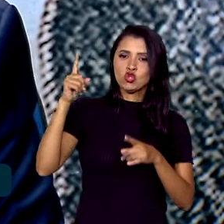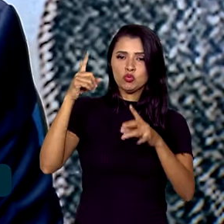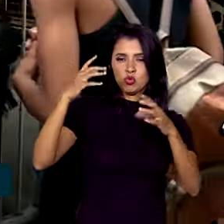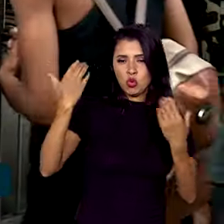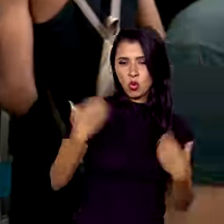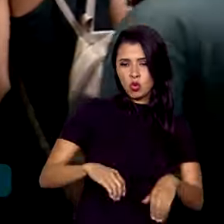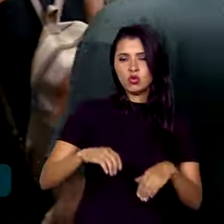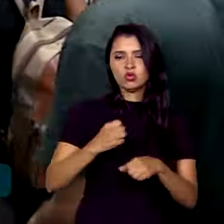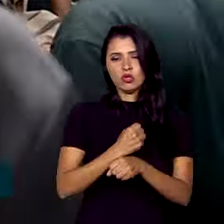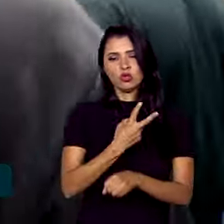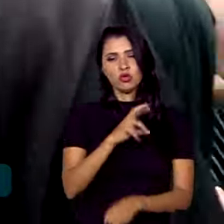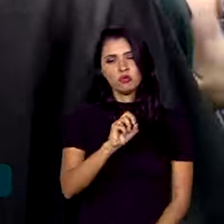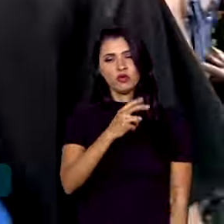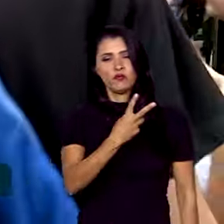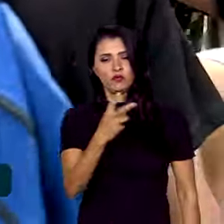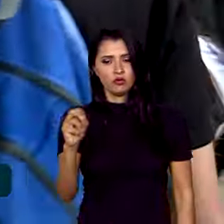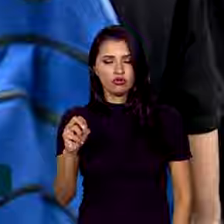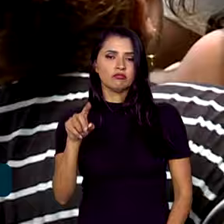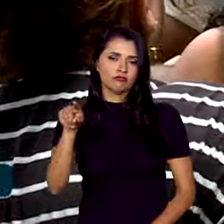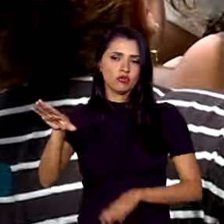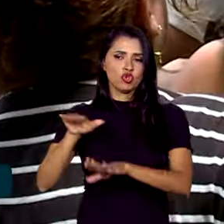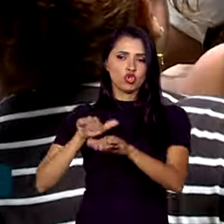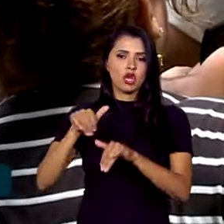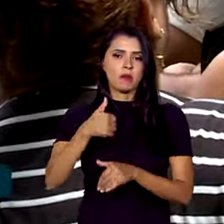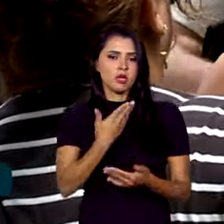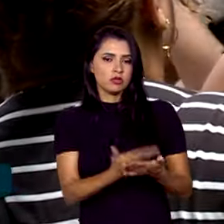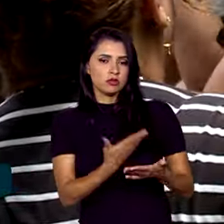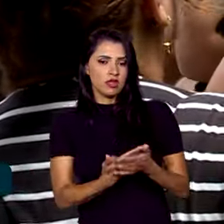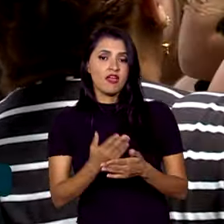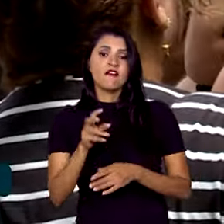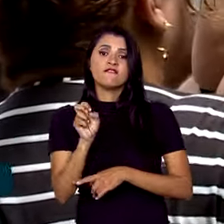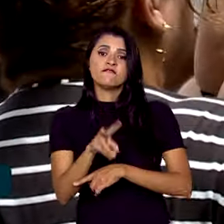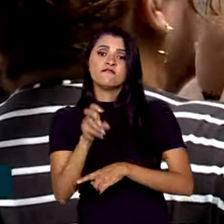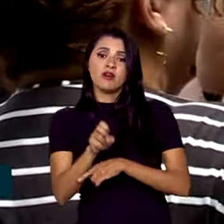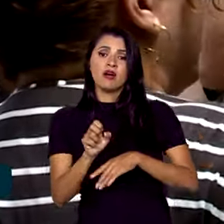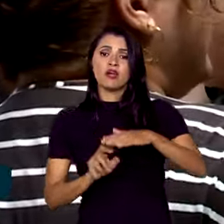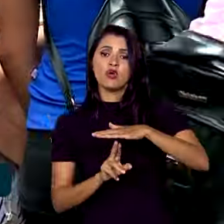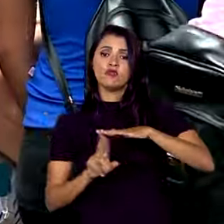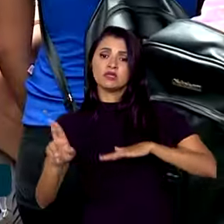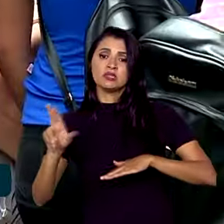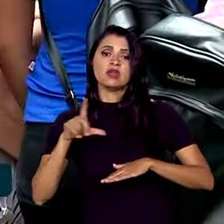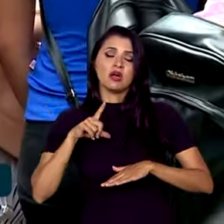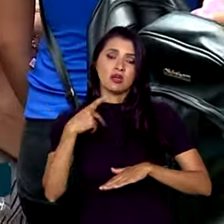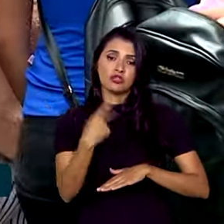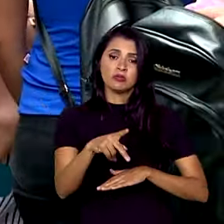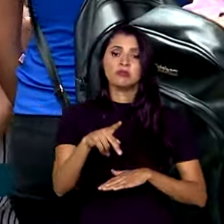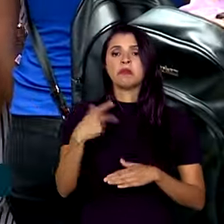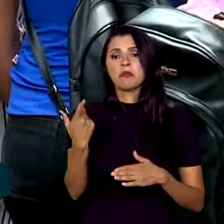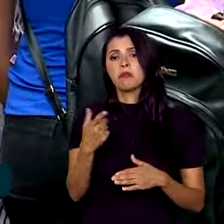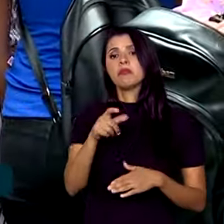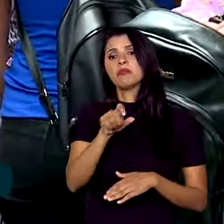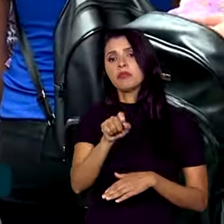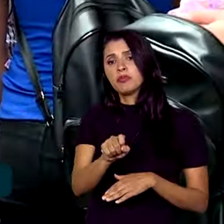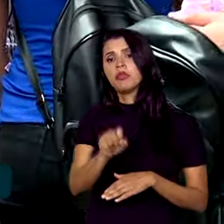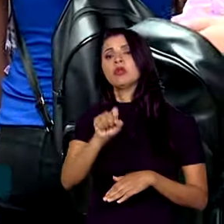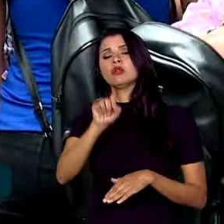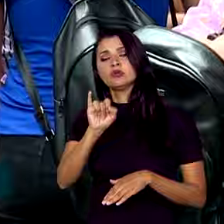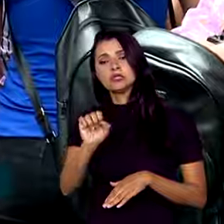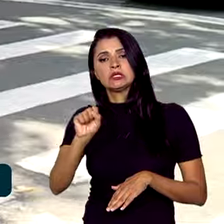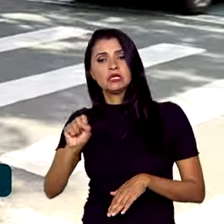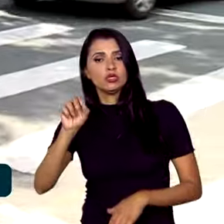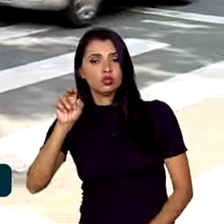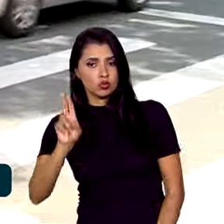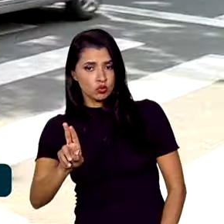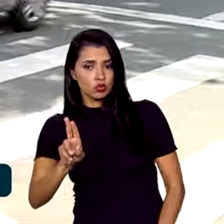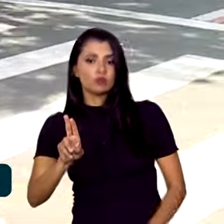2020. O Enem seleciona estudantes para vagas em universidades públicas pelo Sistema de Seleção Unificado, o